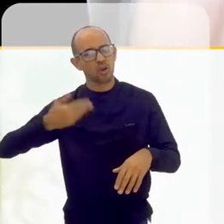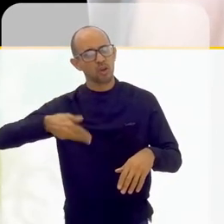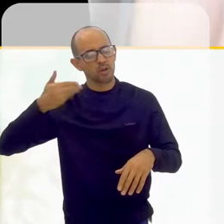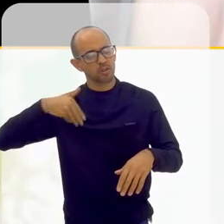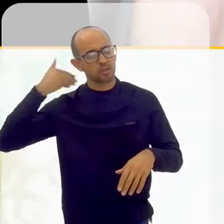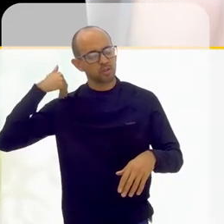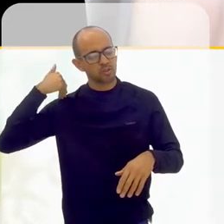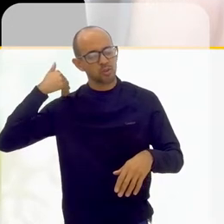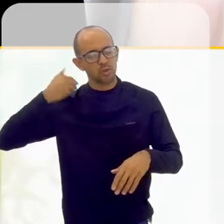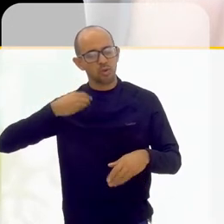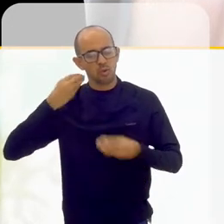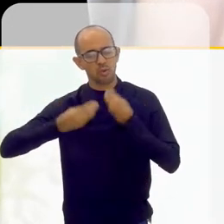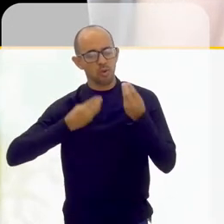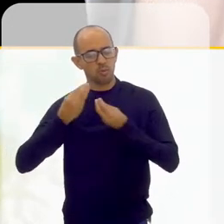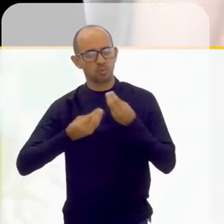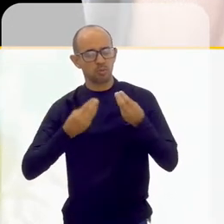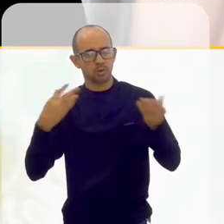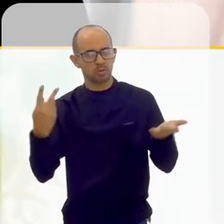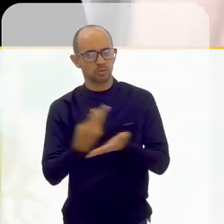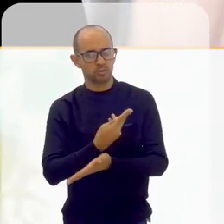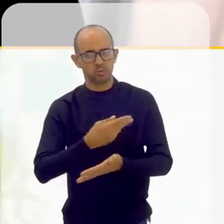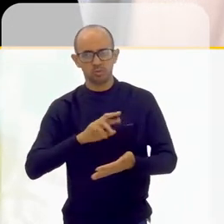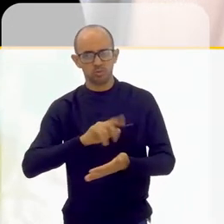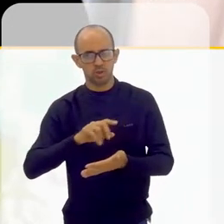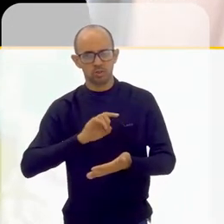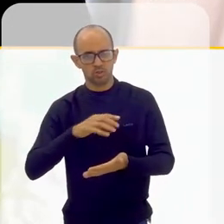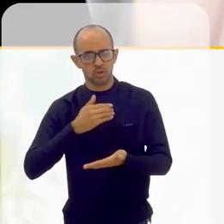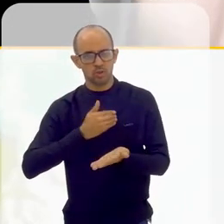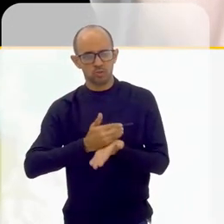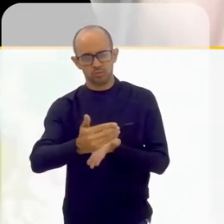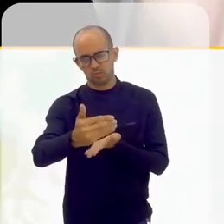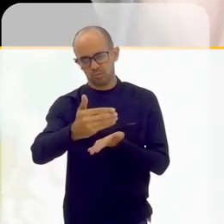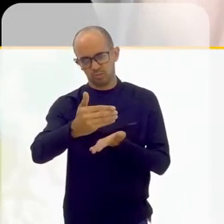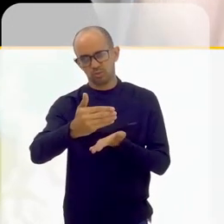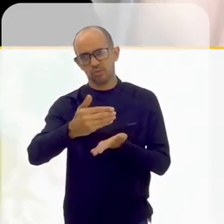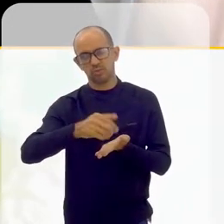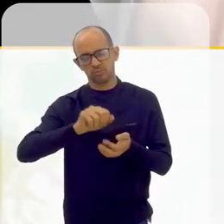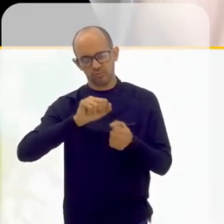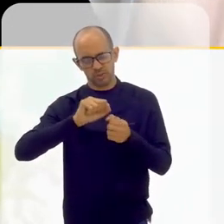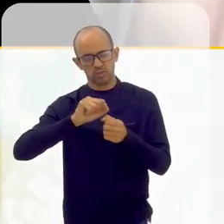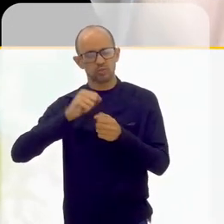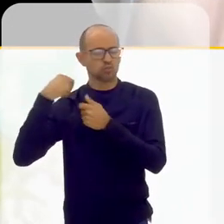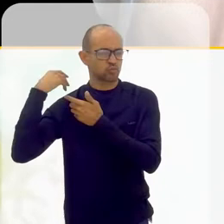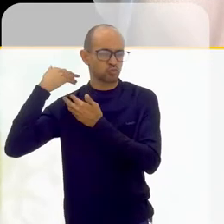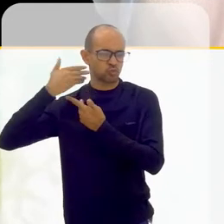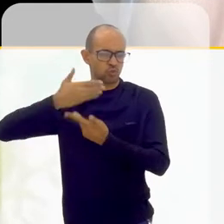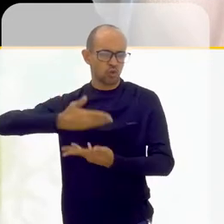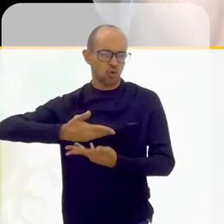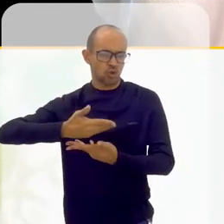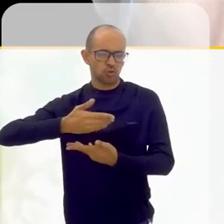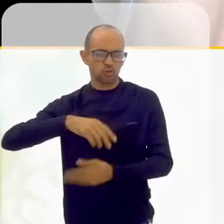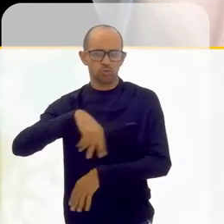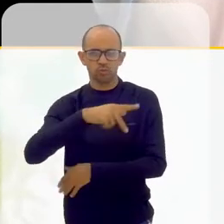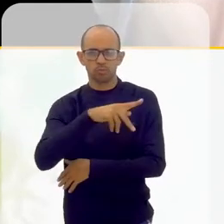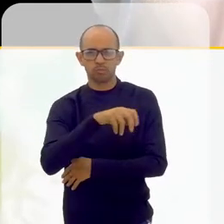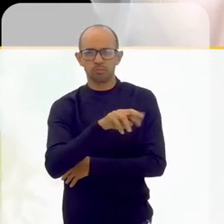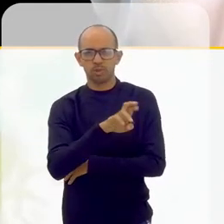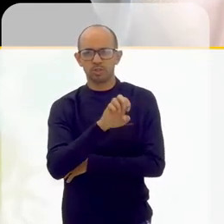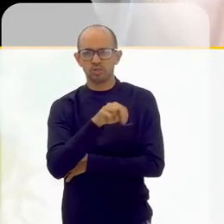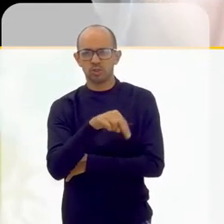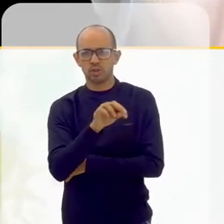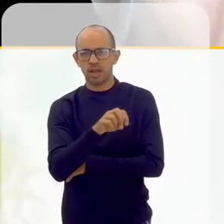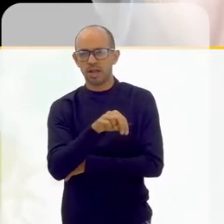de onde veio, não é só dali para frente, a gente faz todo um histórico ali da personagem,